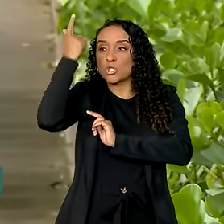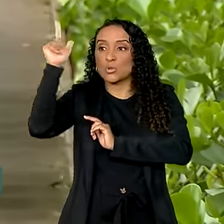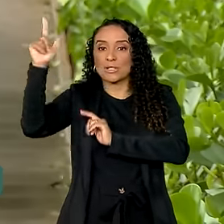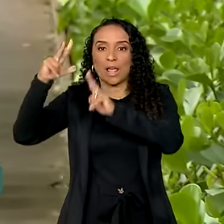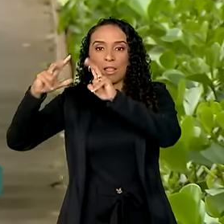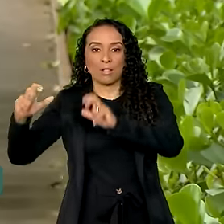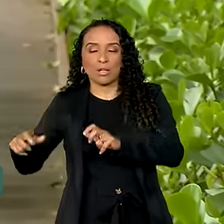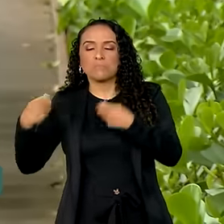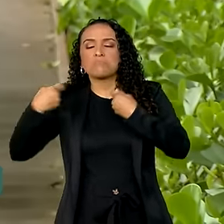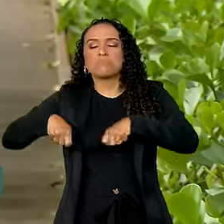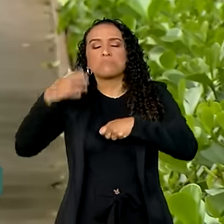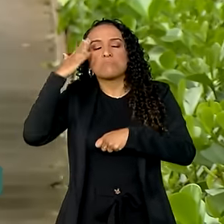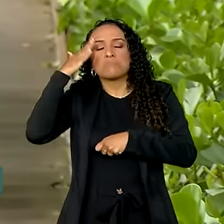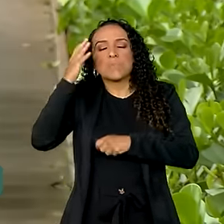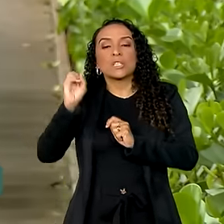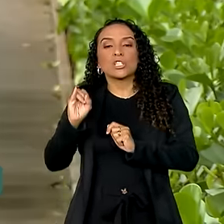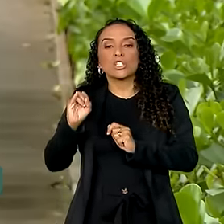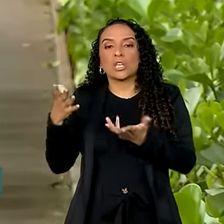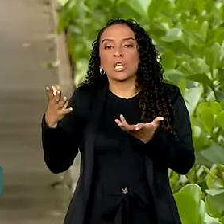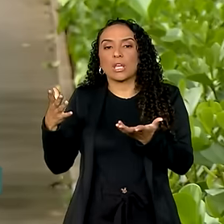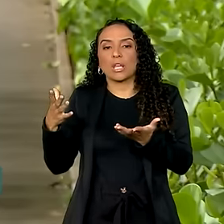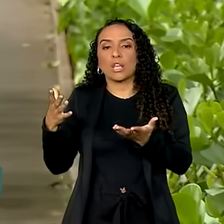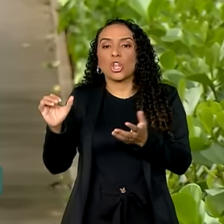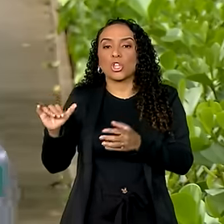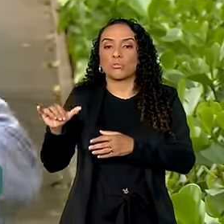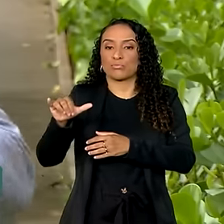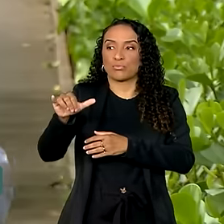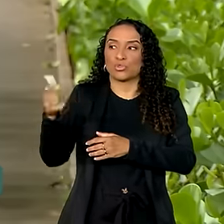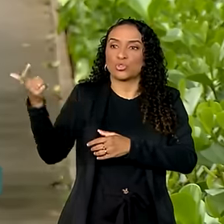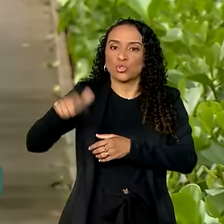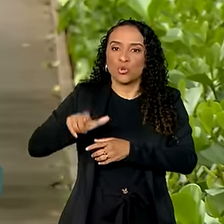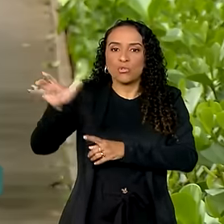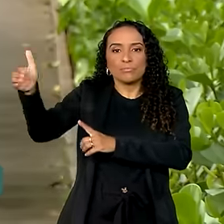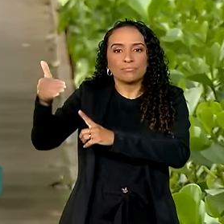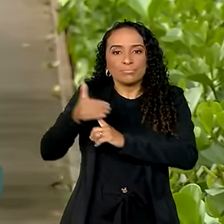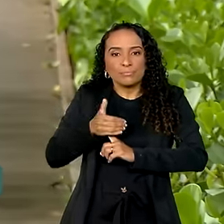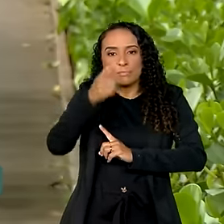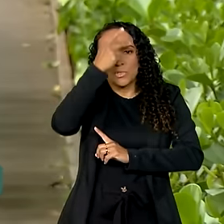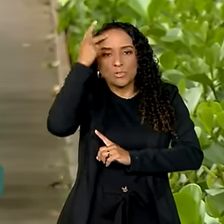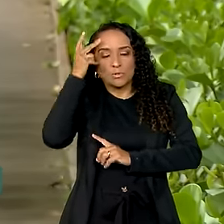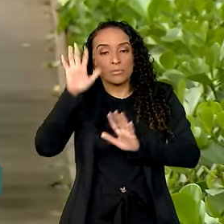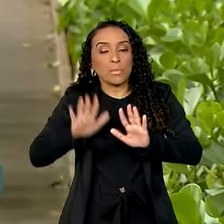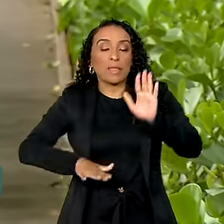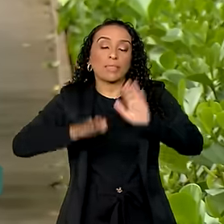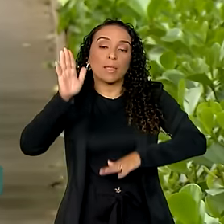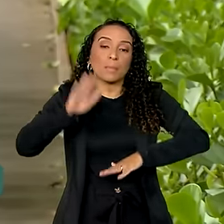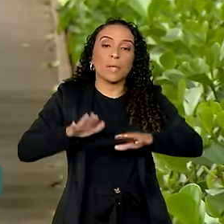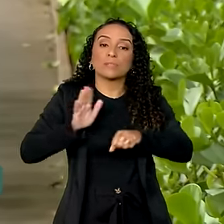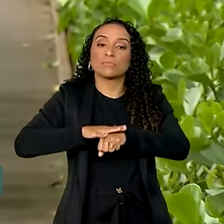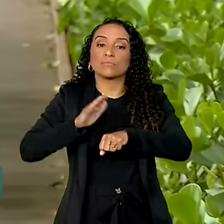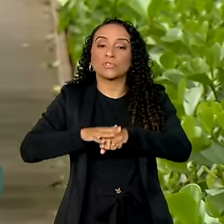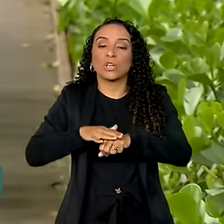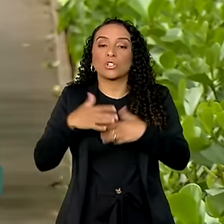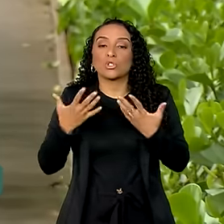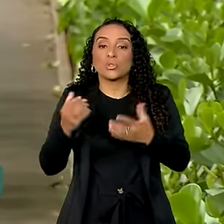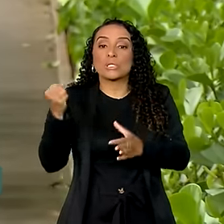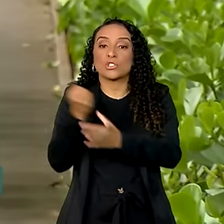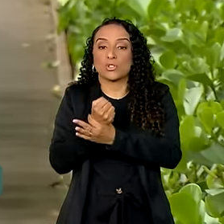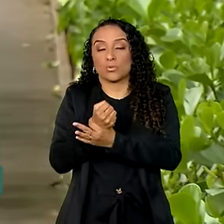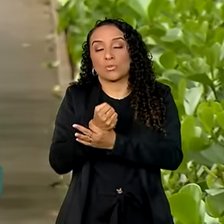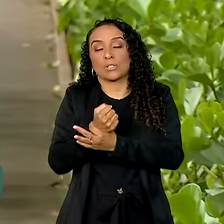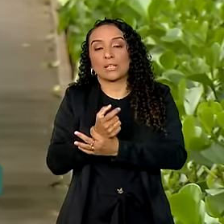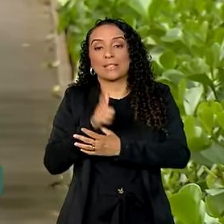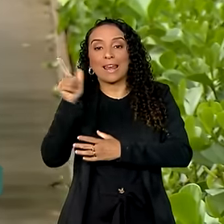verificar a necessidade de novas repatriações. Mas tudo isso depende, claro, da situação de segurança